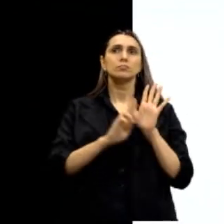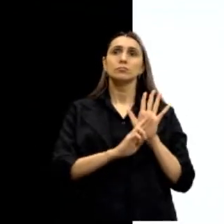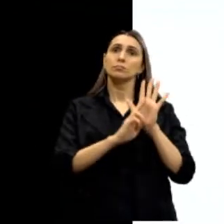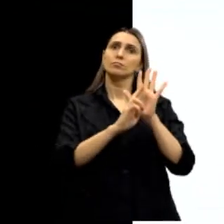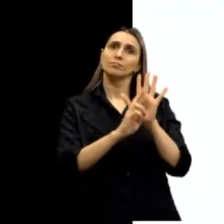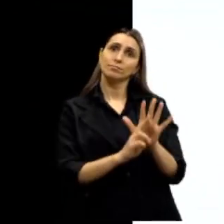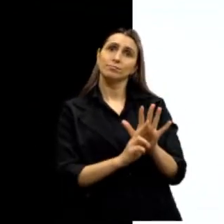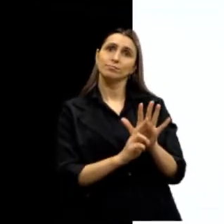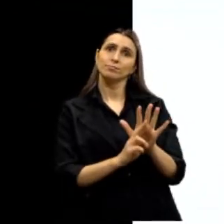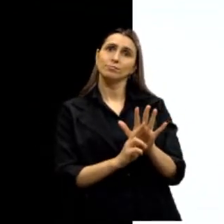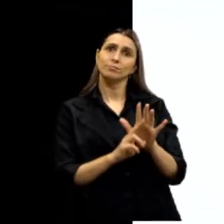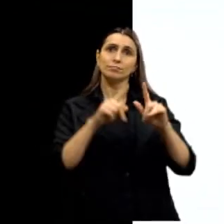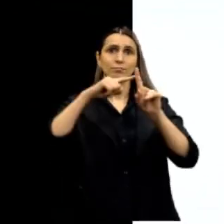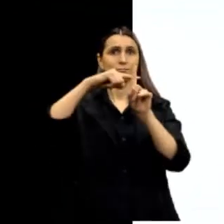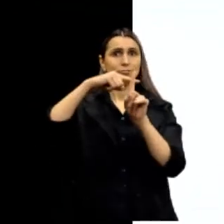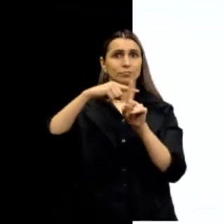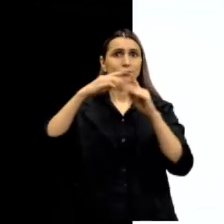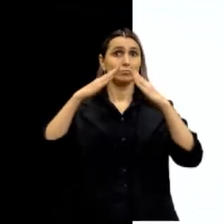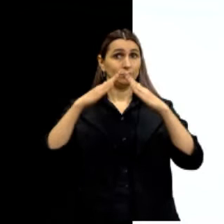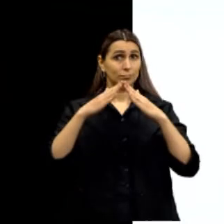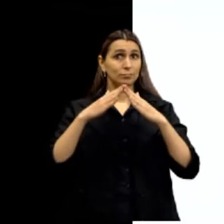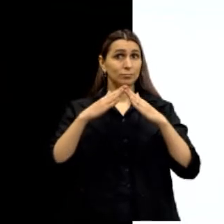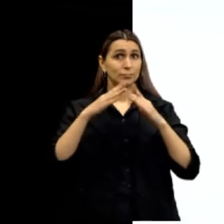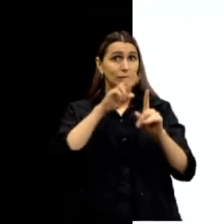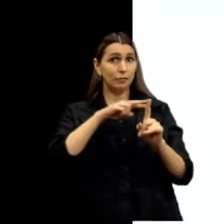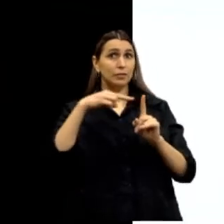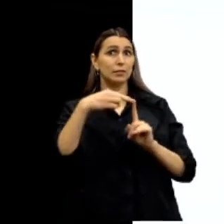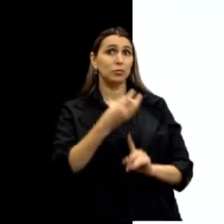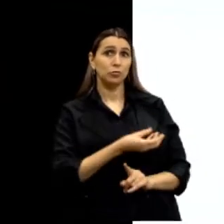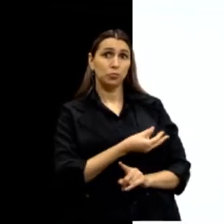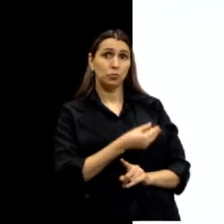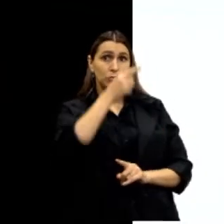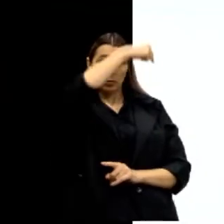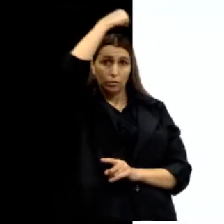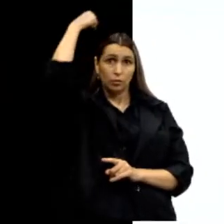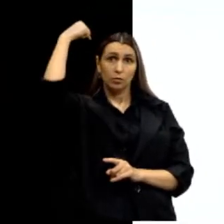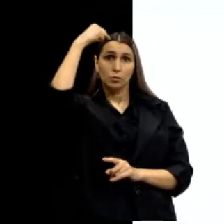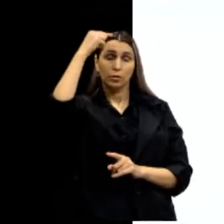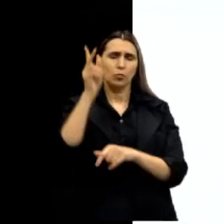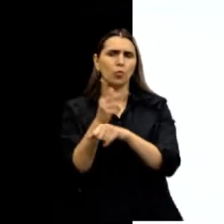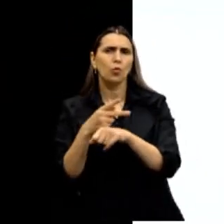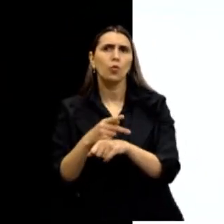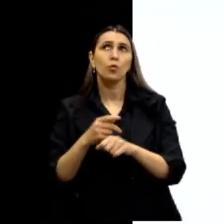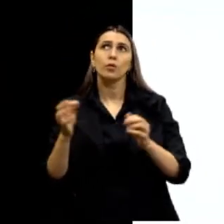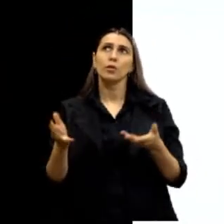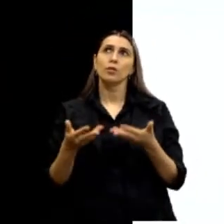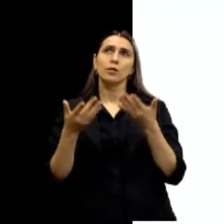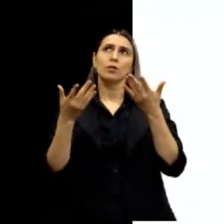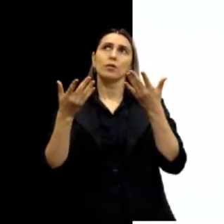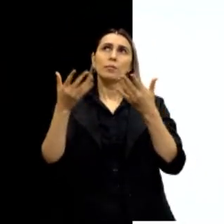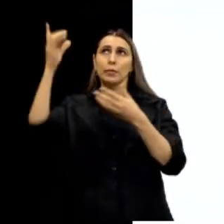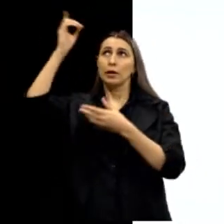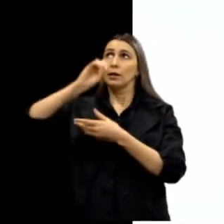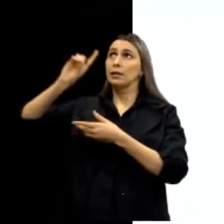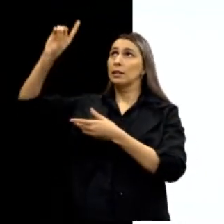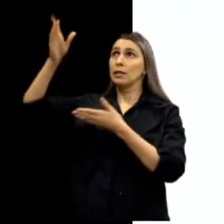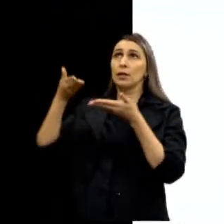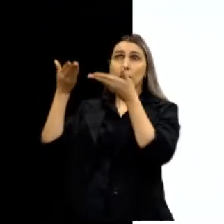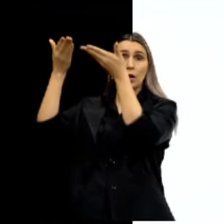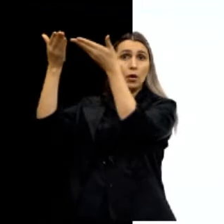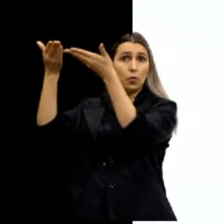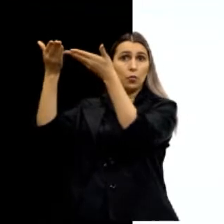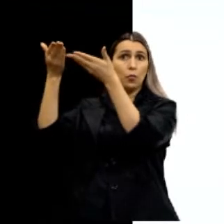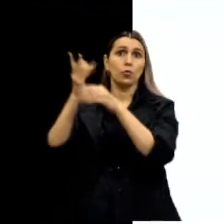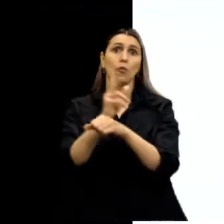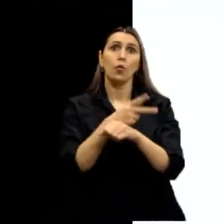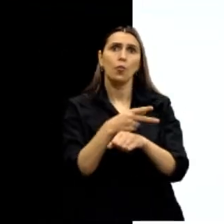representada por quem? Pela igreja, na visão de Santo Agostinho, a busca de glórias para Deus, e não para si próprio, ou seja, quando